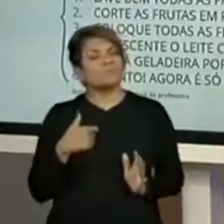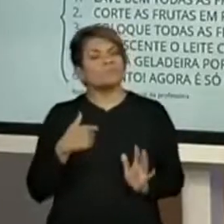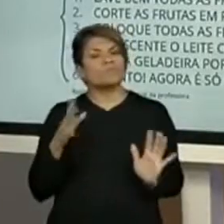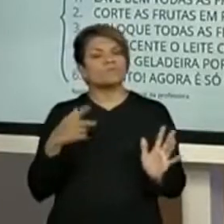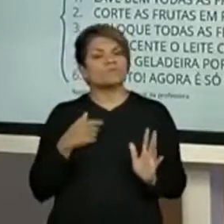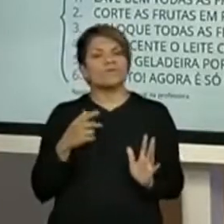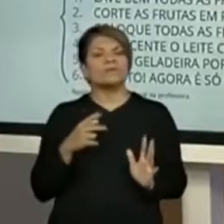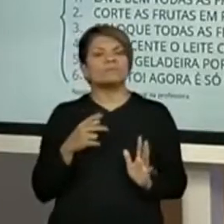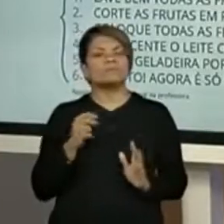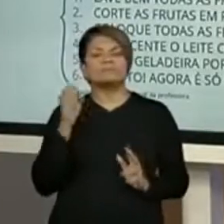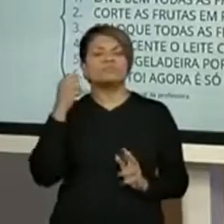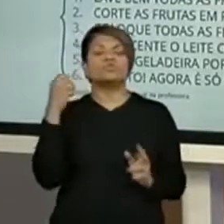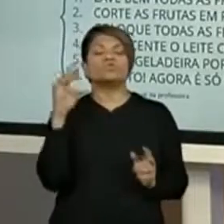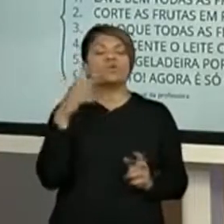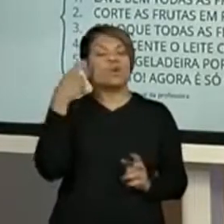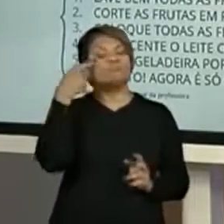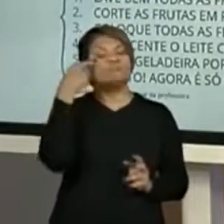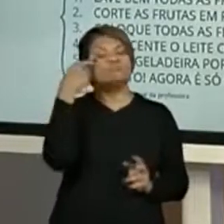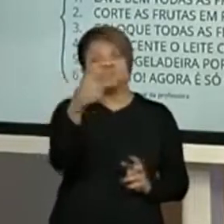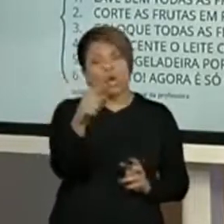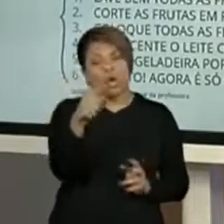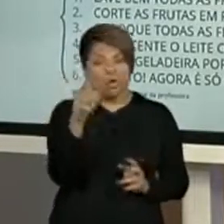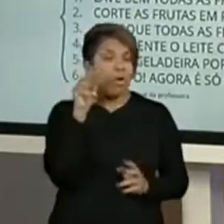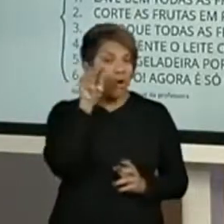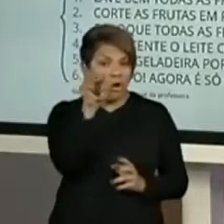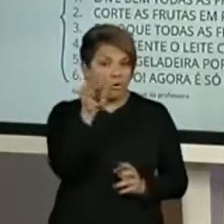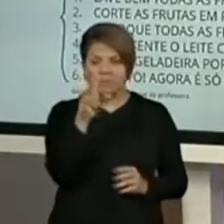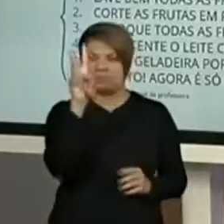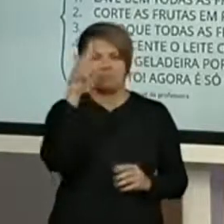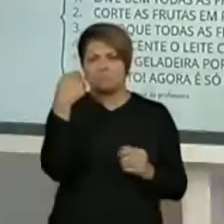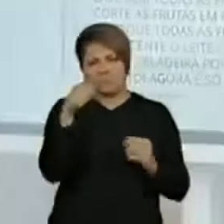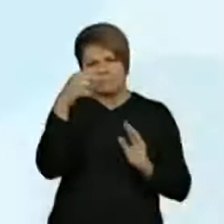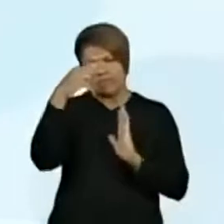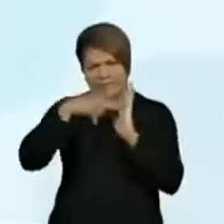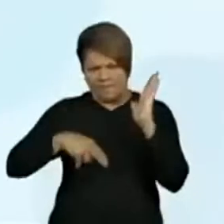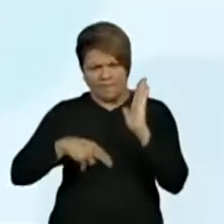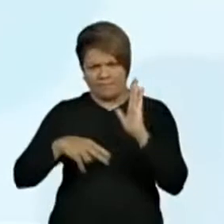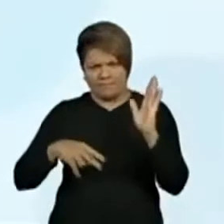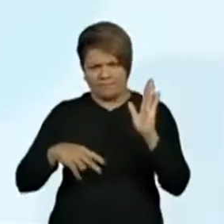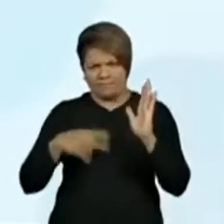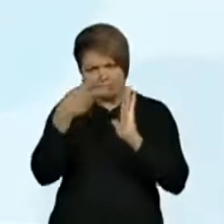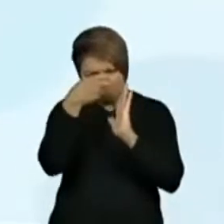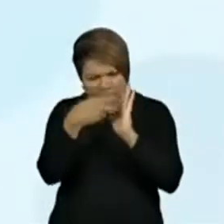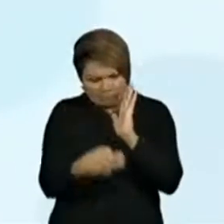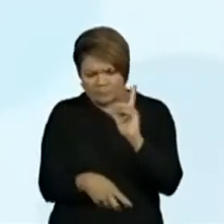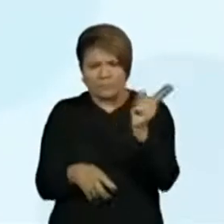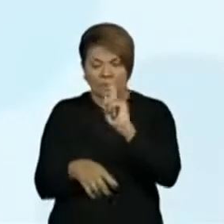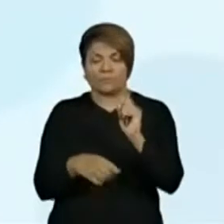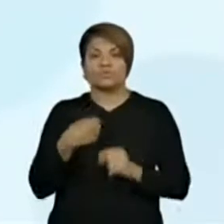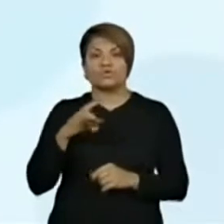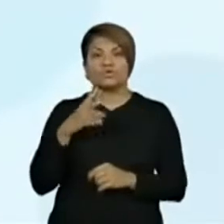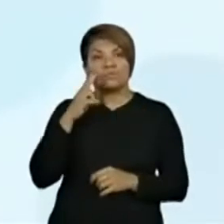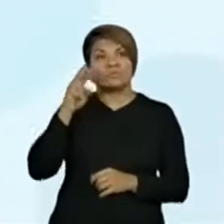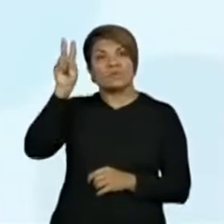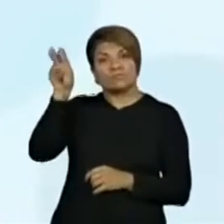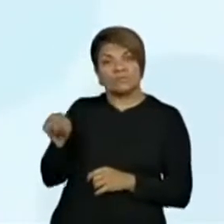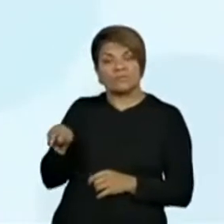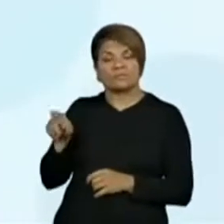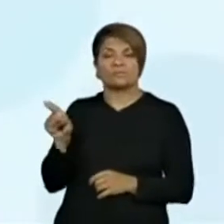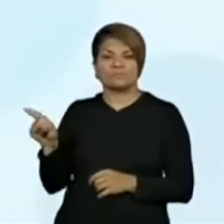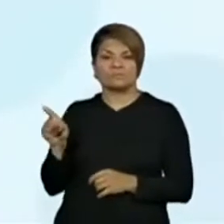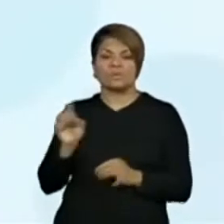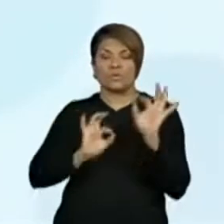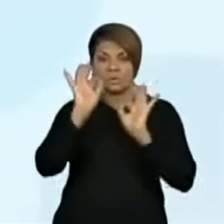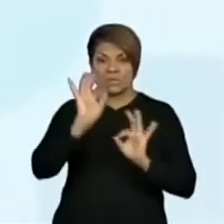consegue falar que é uma receita? Se você encontrar esse texto, só olhando ele, você já disse que é uma receita? Só pela